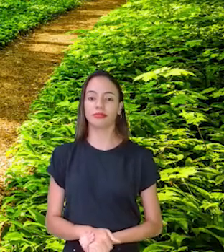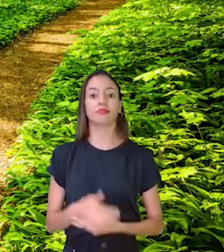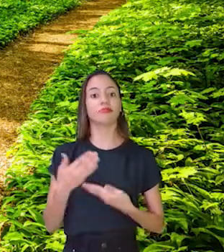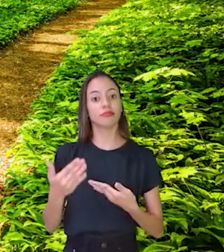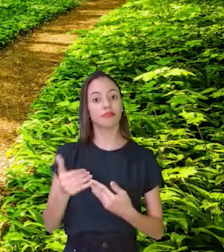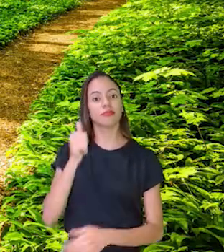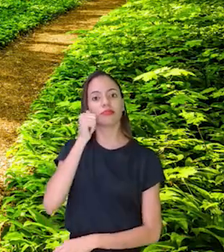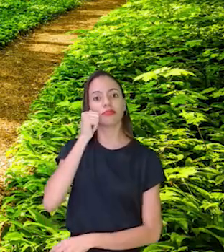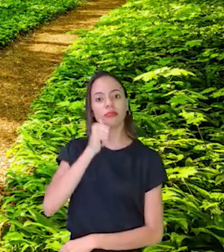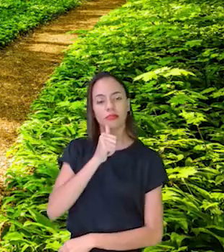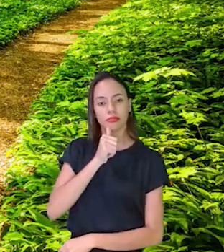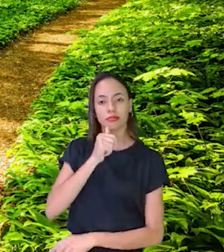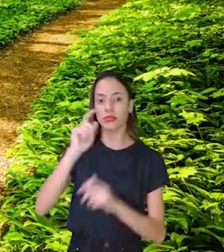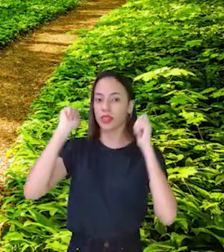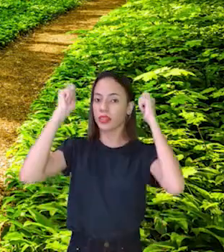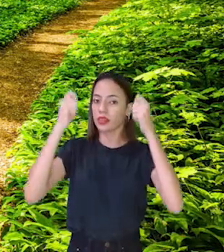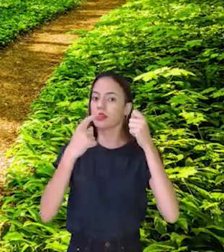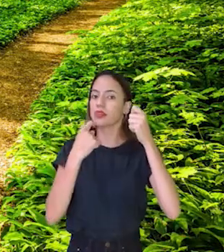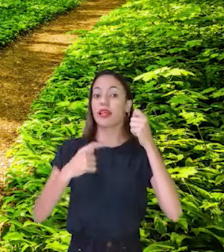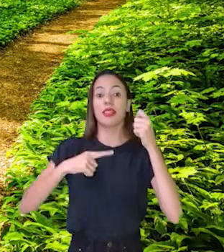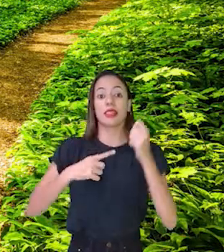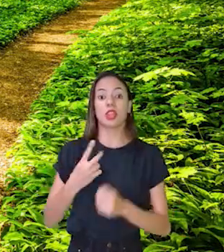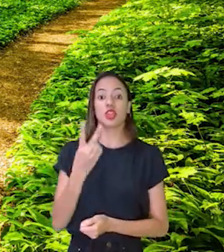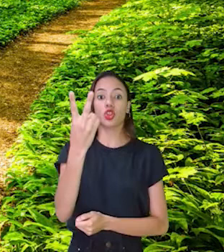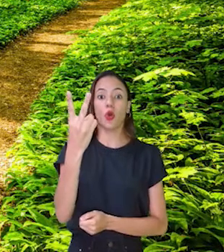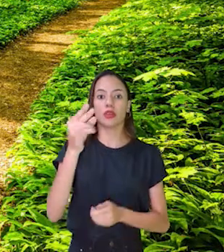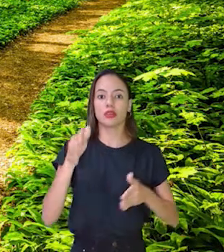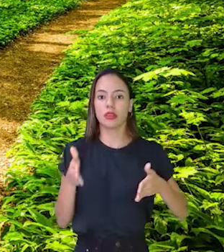ela viu que tinha dois caminhos.